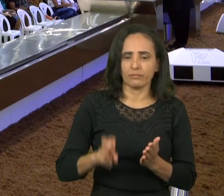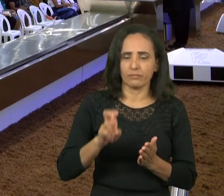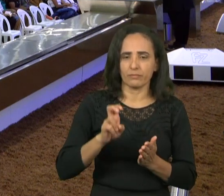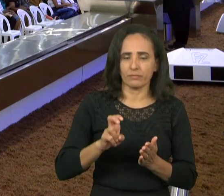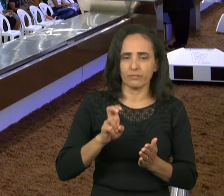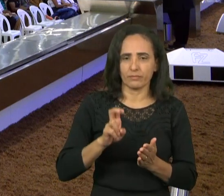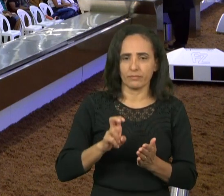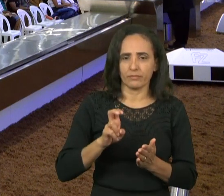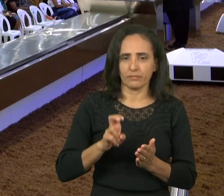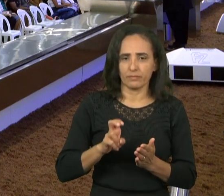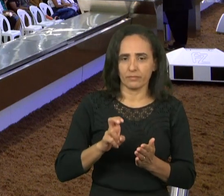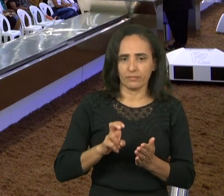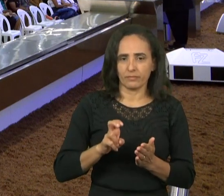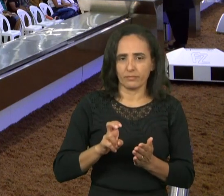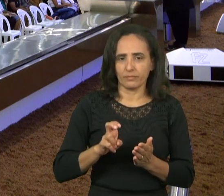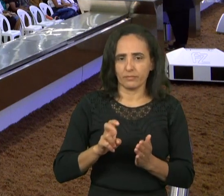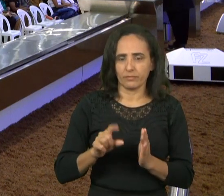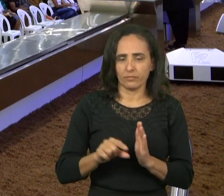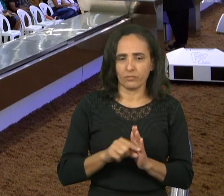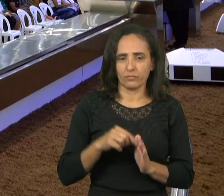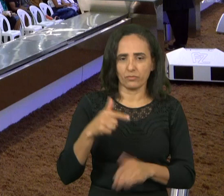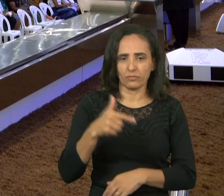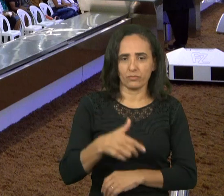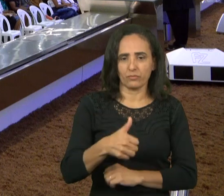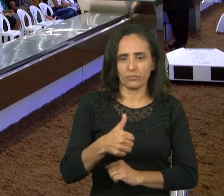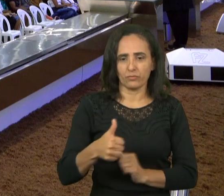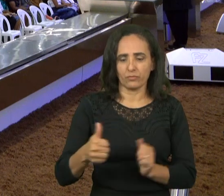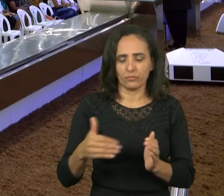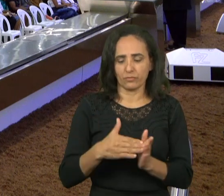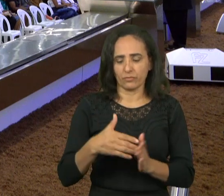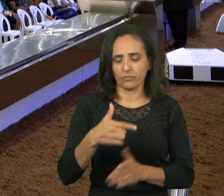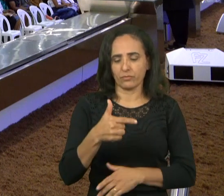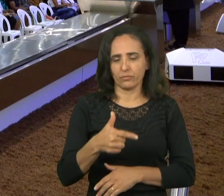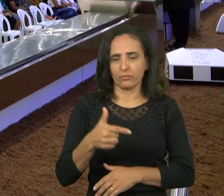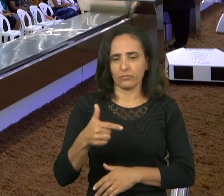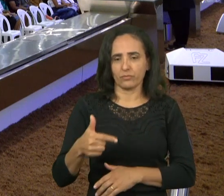versículo 21 e 22